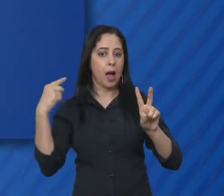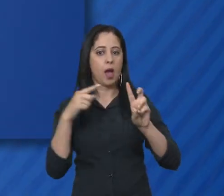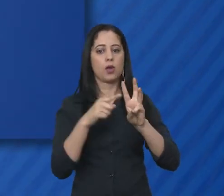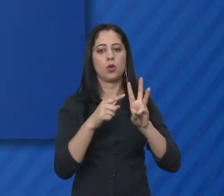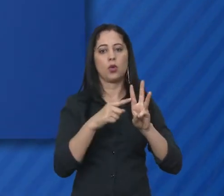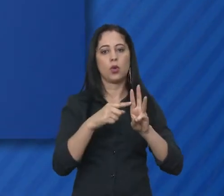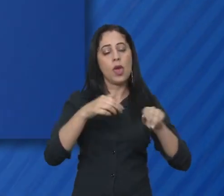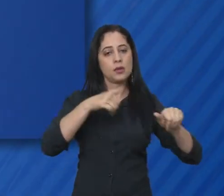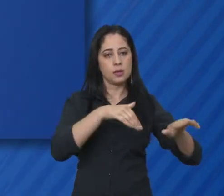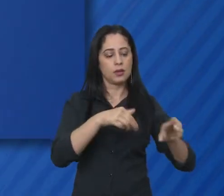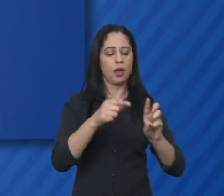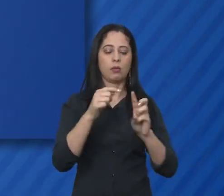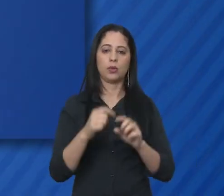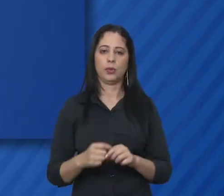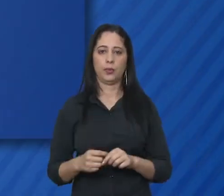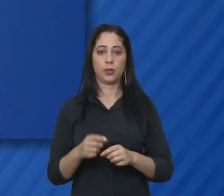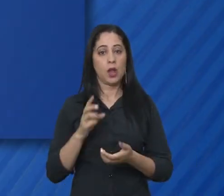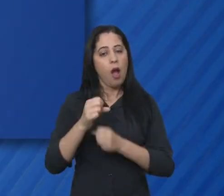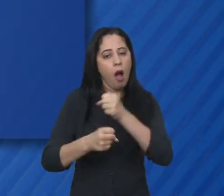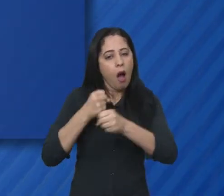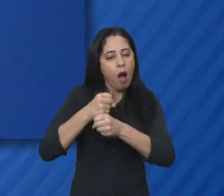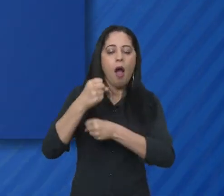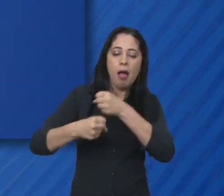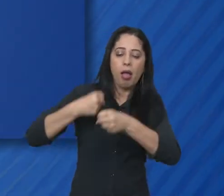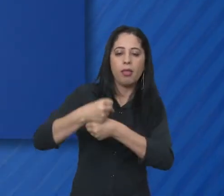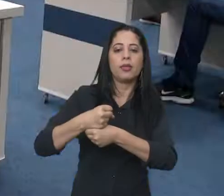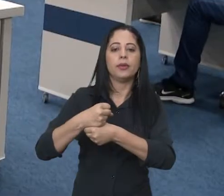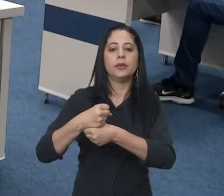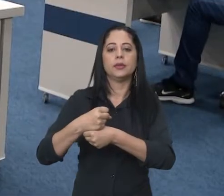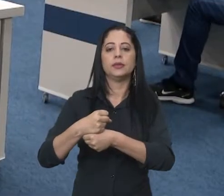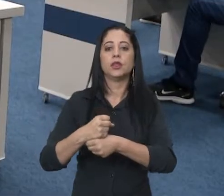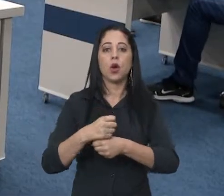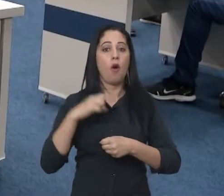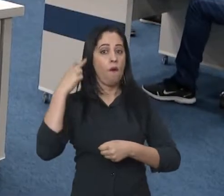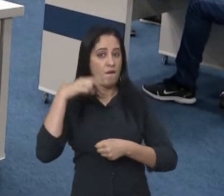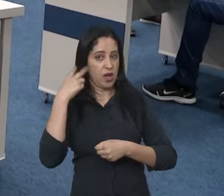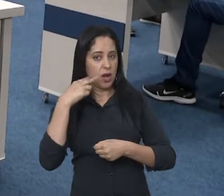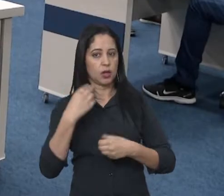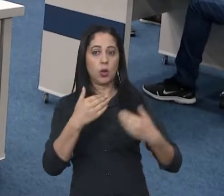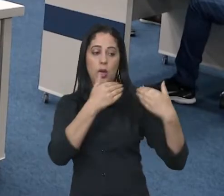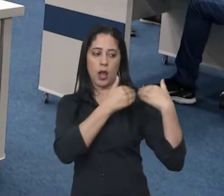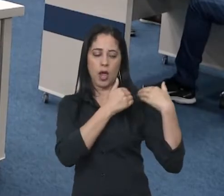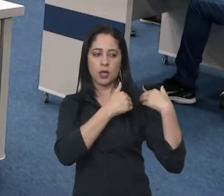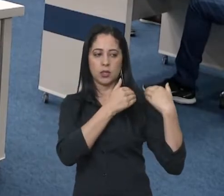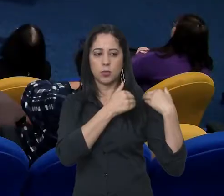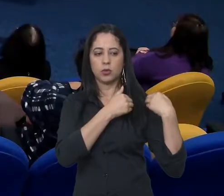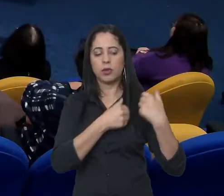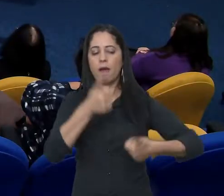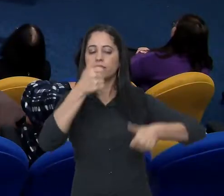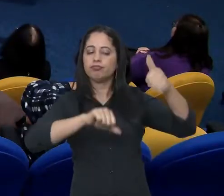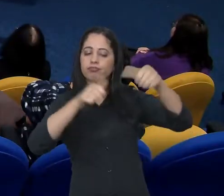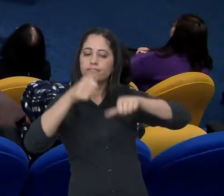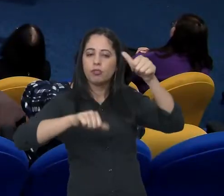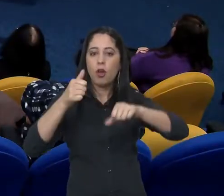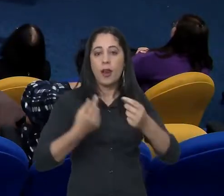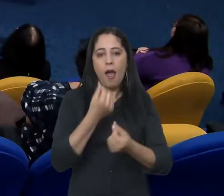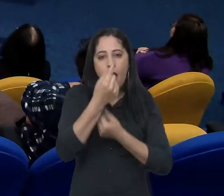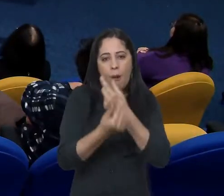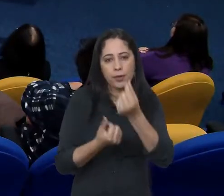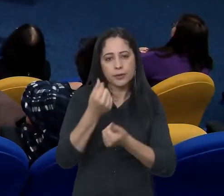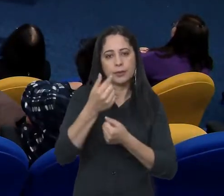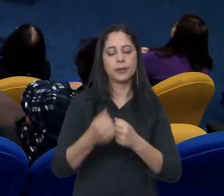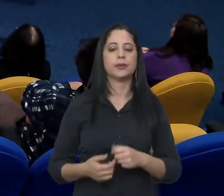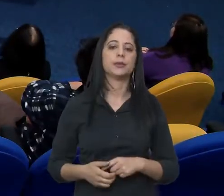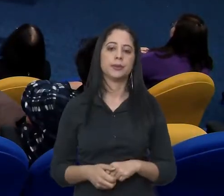final dos meses de fevereiro, maio e setembro de cada ano. É papel dos vereadores acompanhar e fiscalizar as ações que